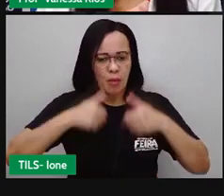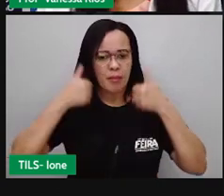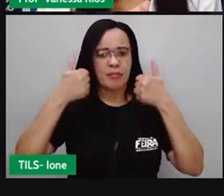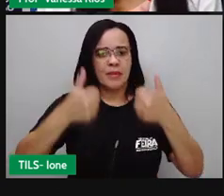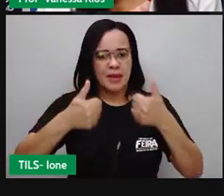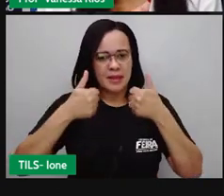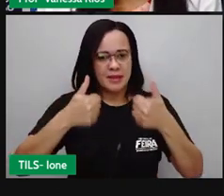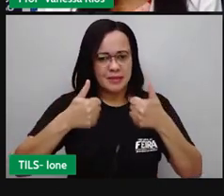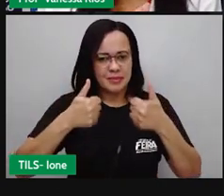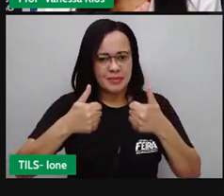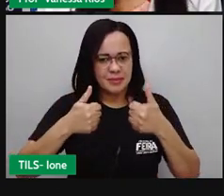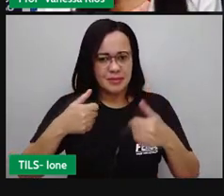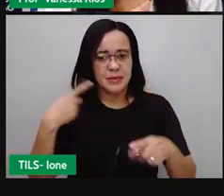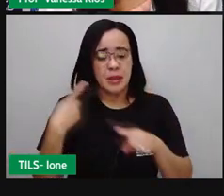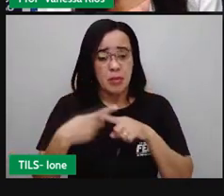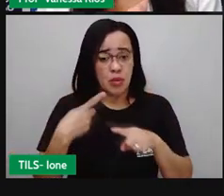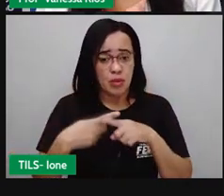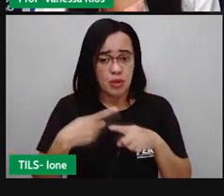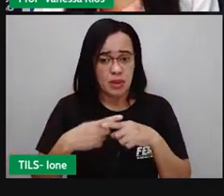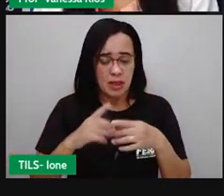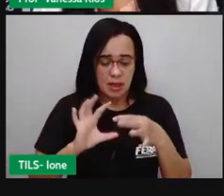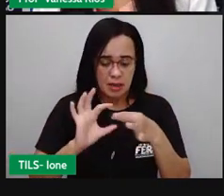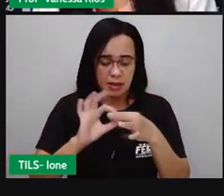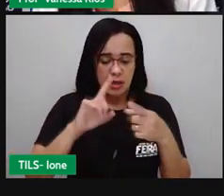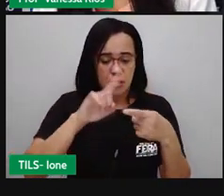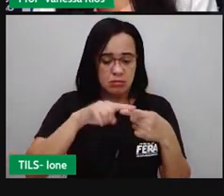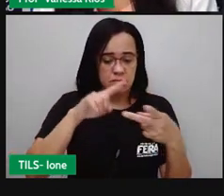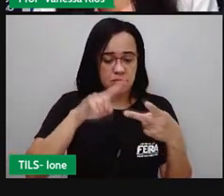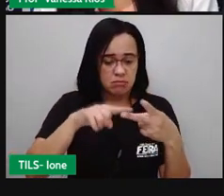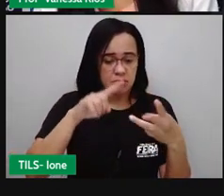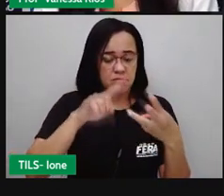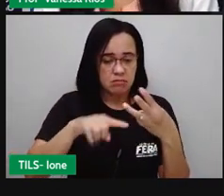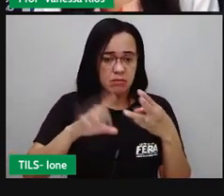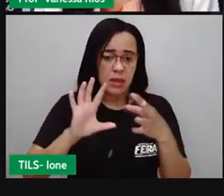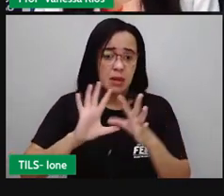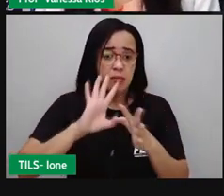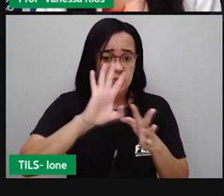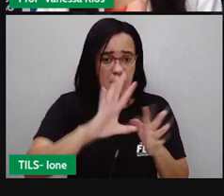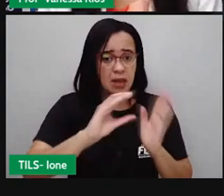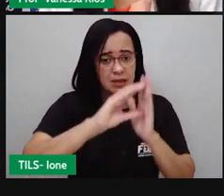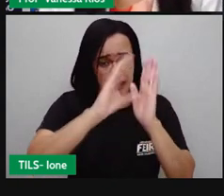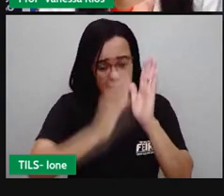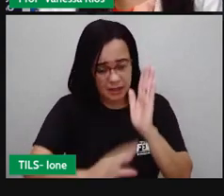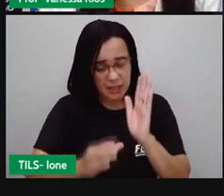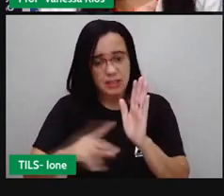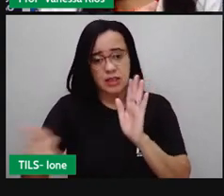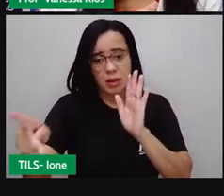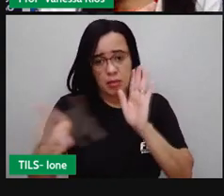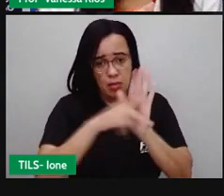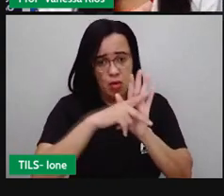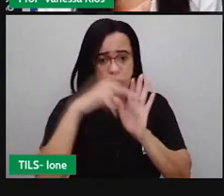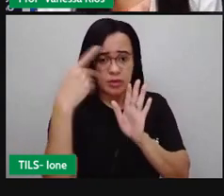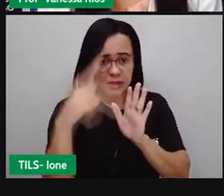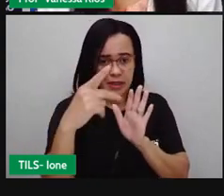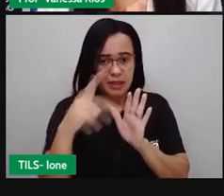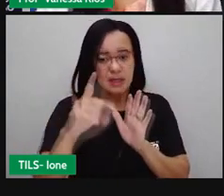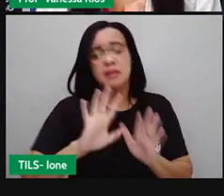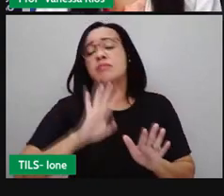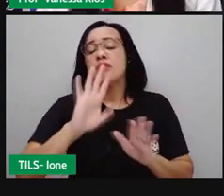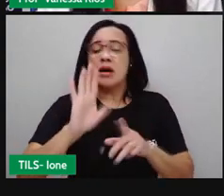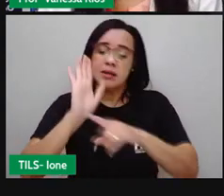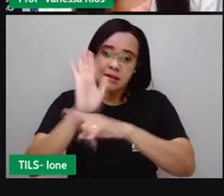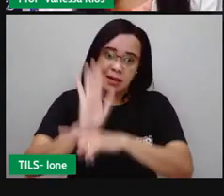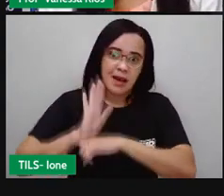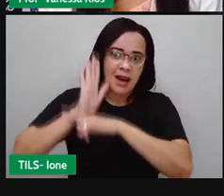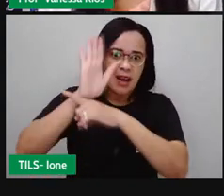agem juntos. Apesar de terem as suas características próprias e as suas funções próprias. Eles se